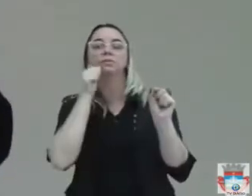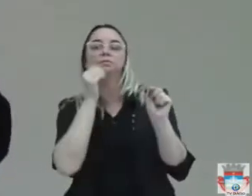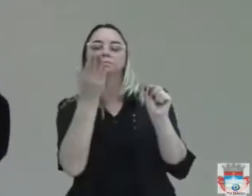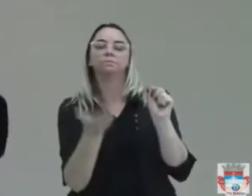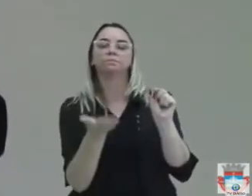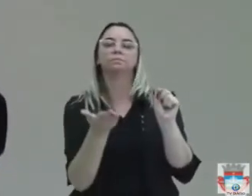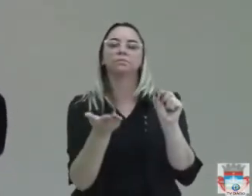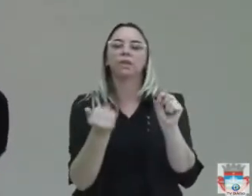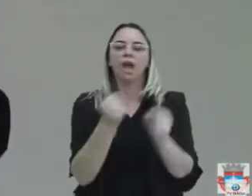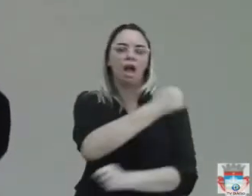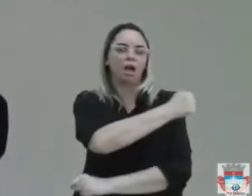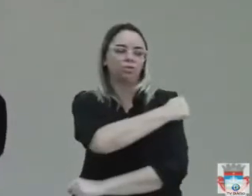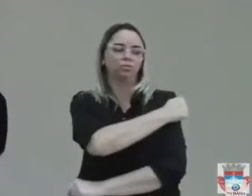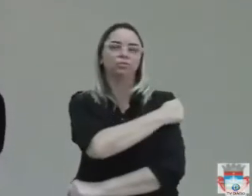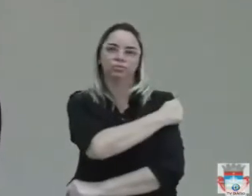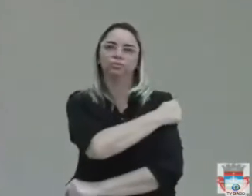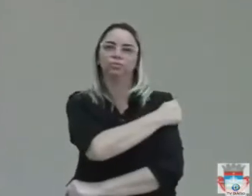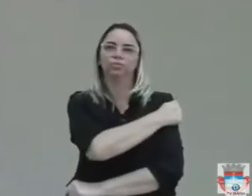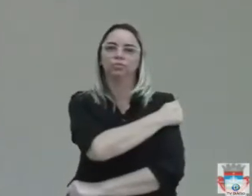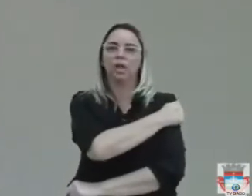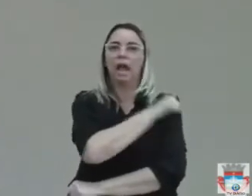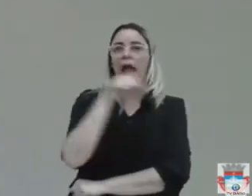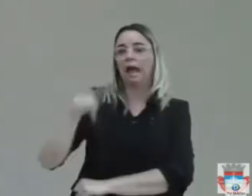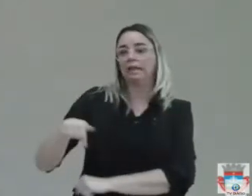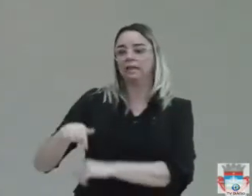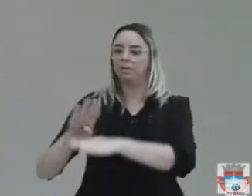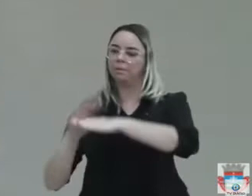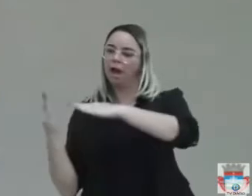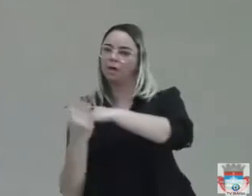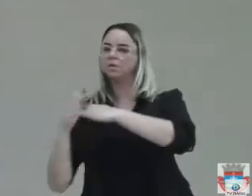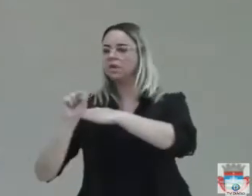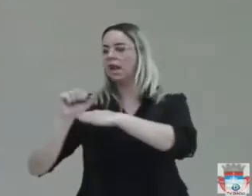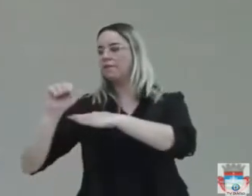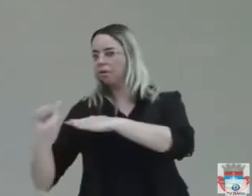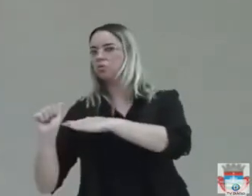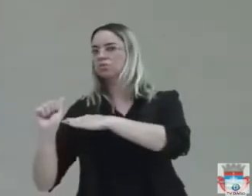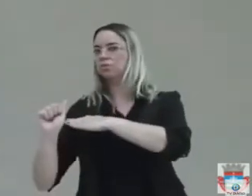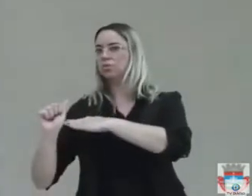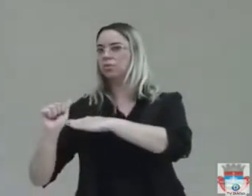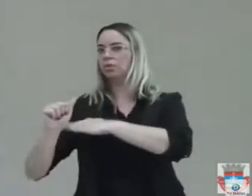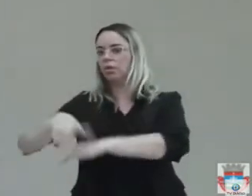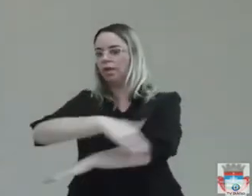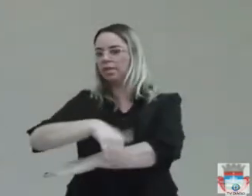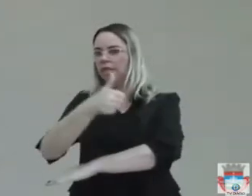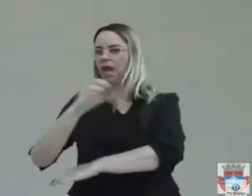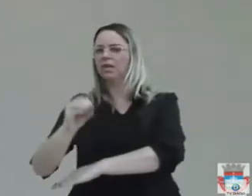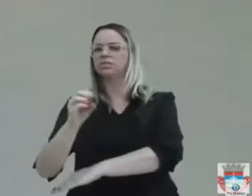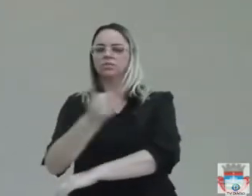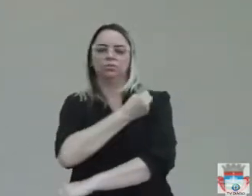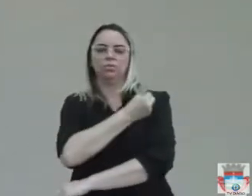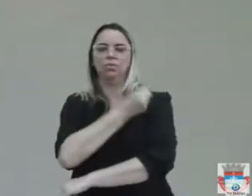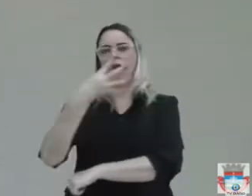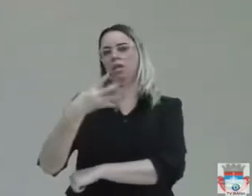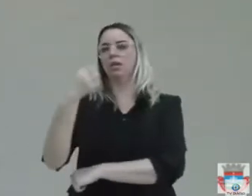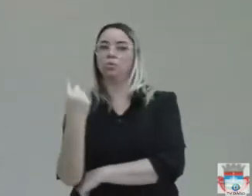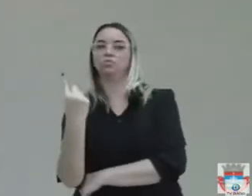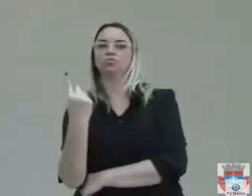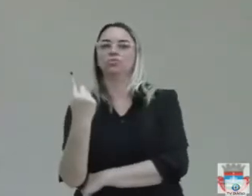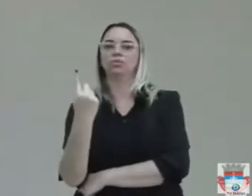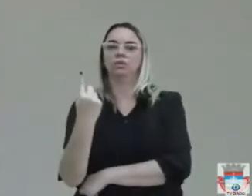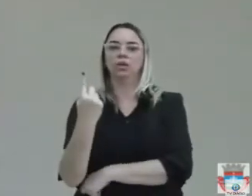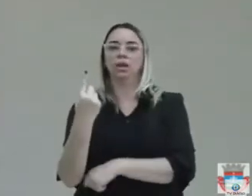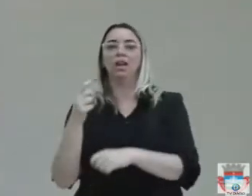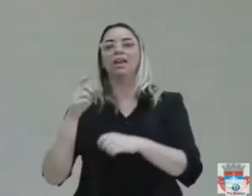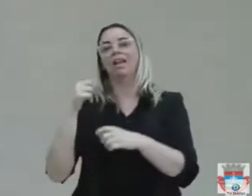na Rua 10 do Santo Afonso, número 41, que ele é deficiente e precisa ir para a